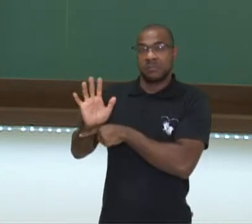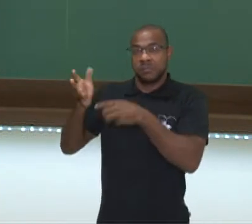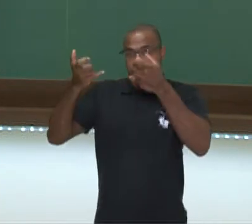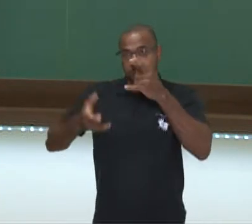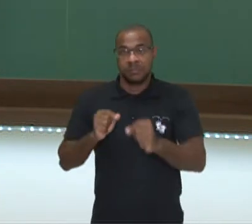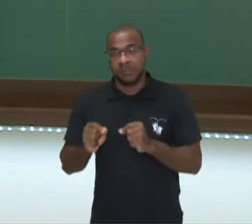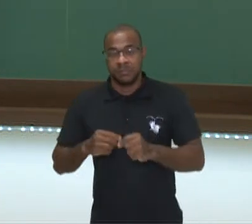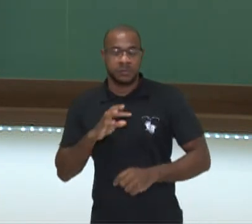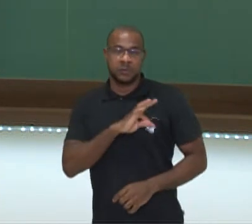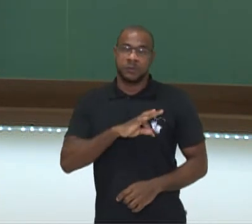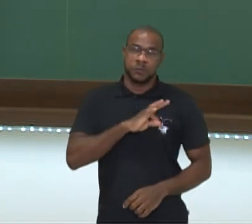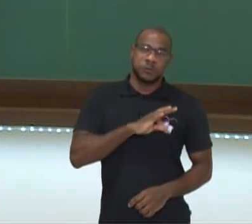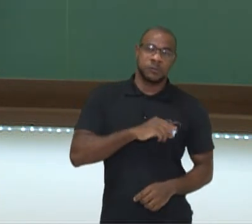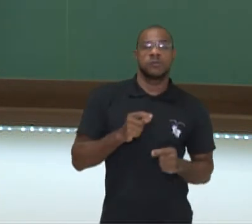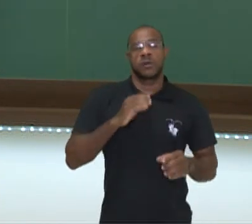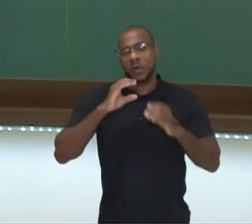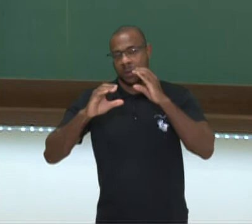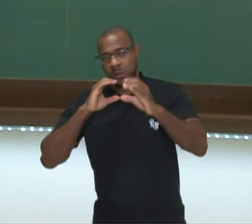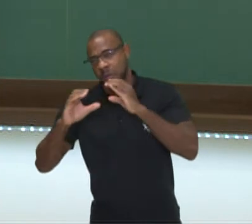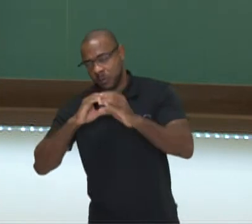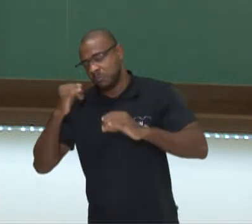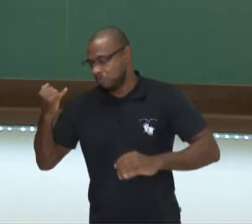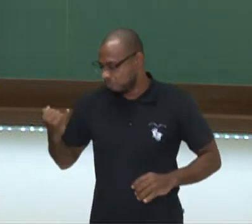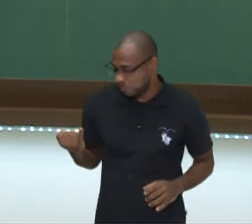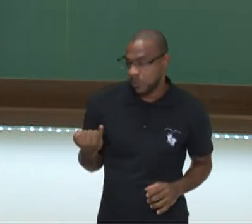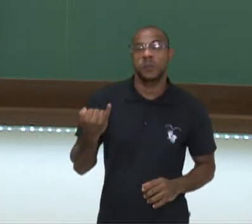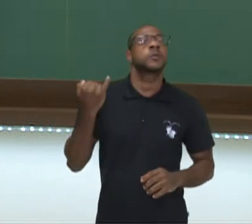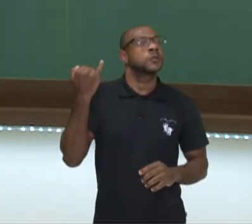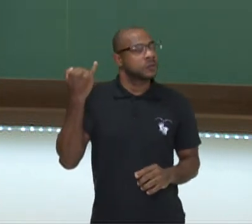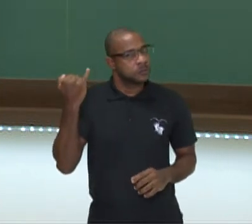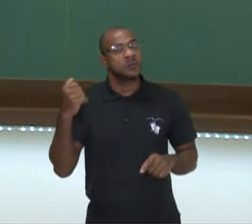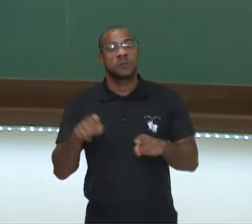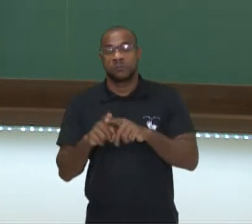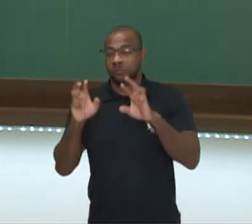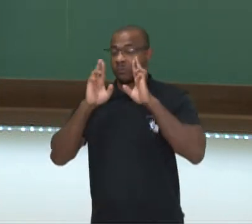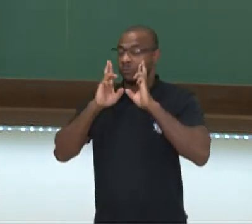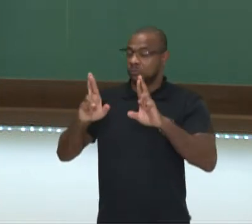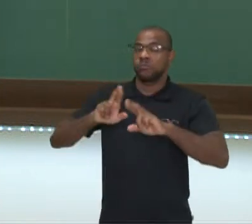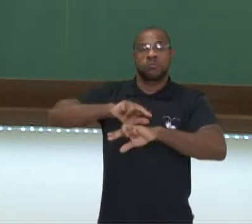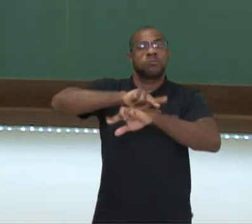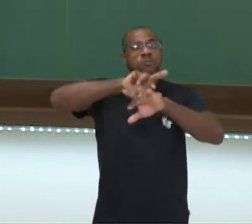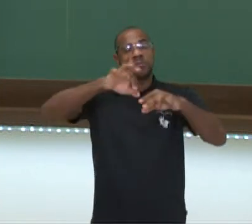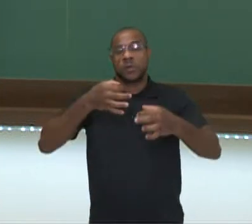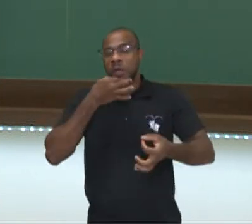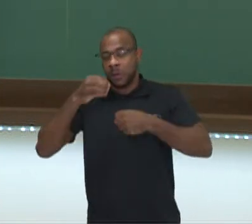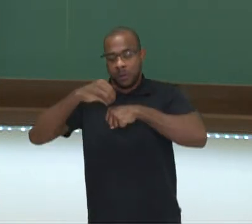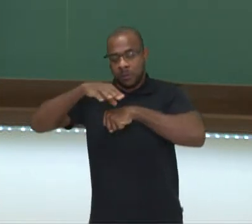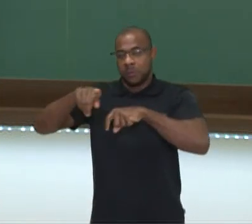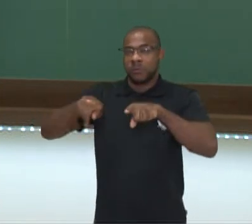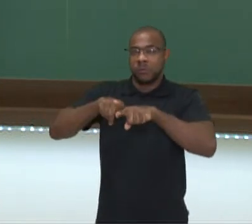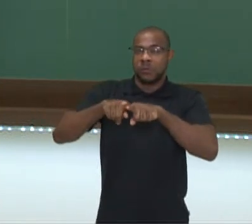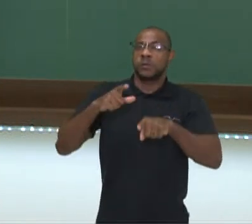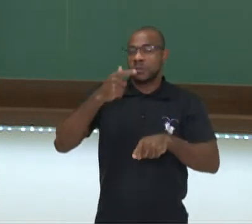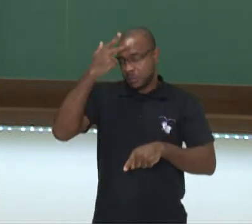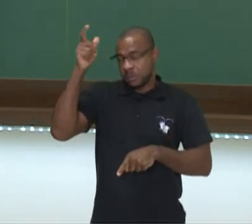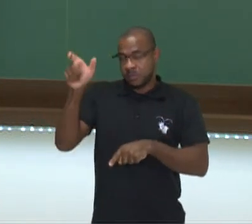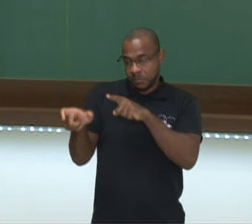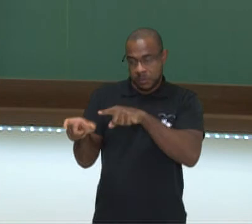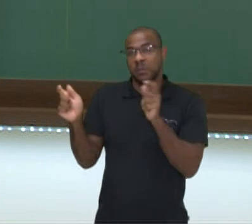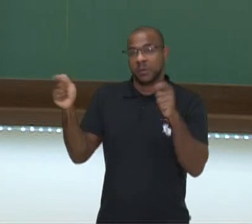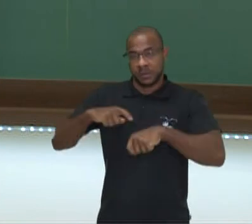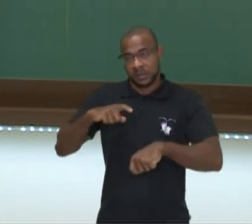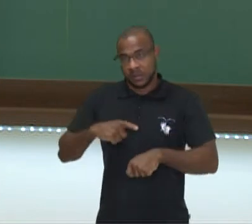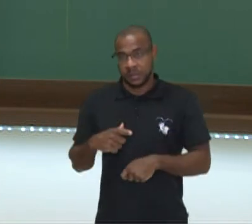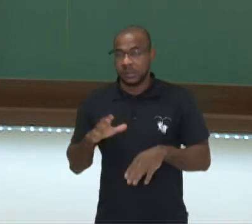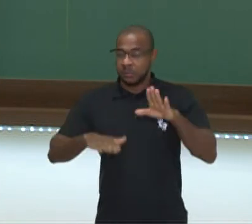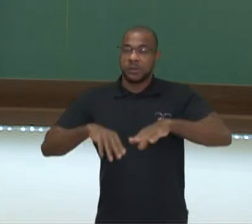algumas técnicas de comunicação importantes, o respeito às diferentes opiniões que uma pessoa pode ter sobre um